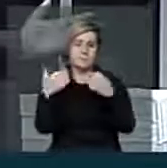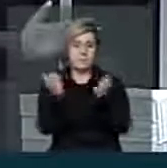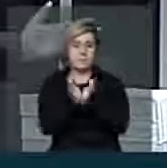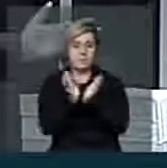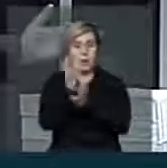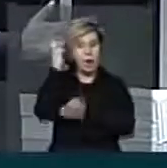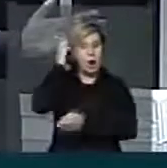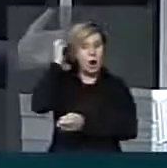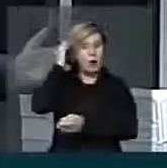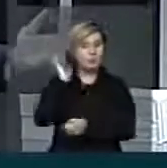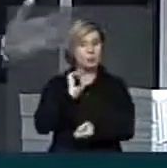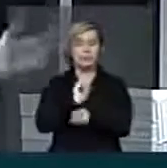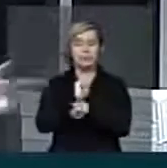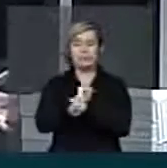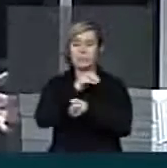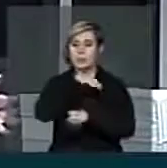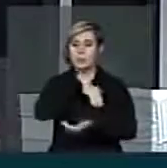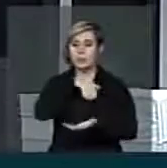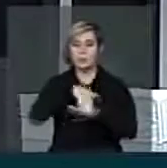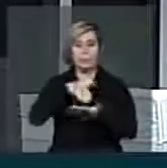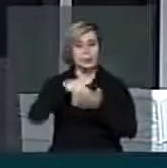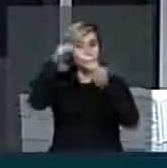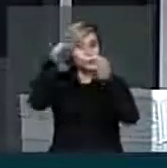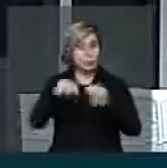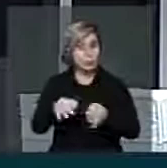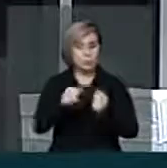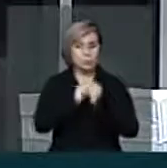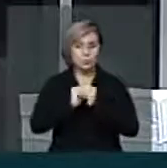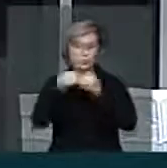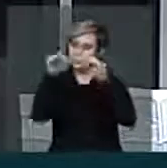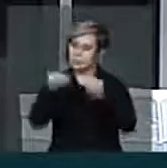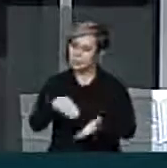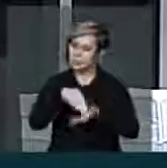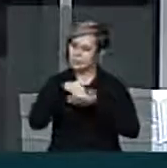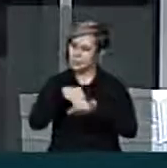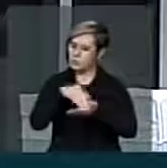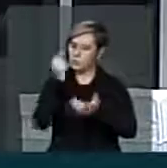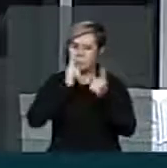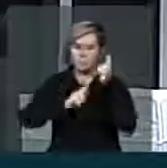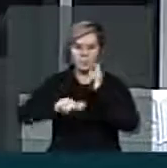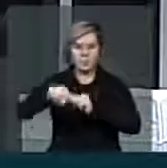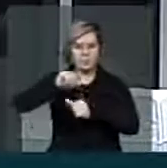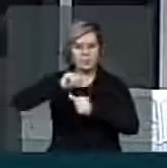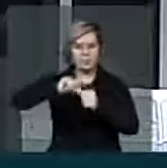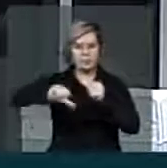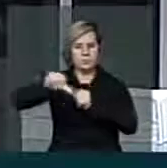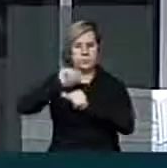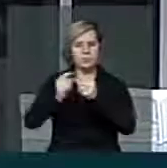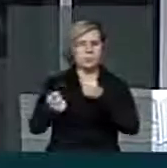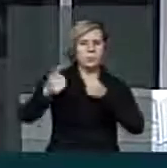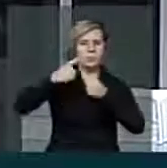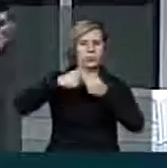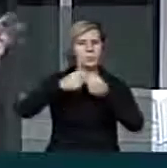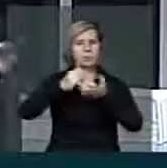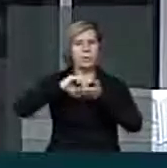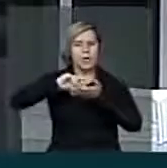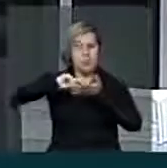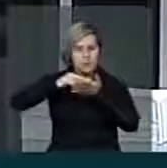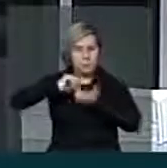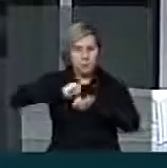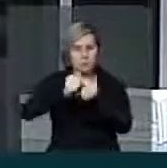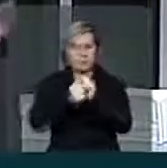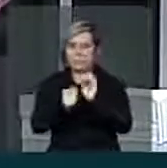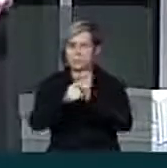aguardam por um piso nacional justo, justo para que a gente possa corrigir as desigualdades que existem